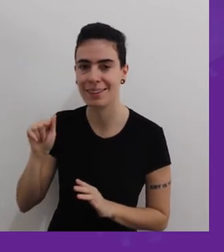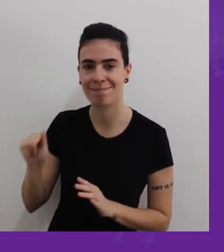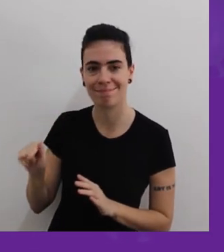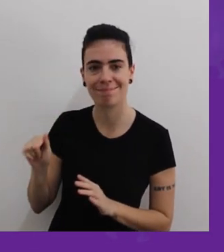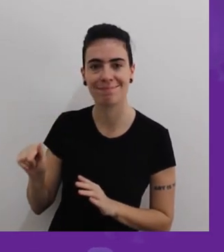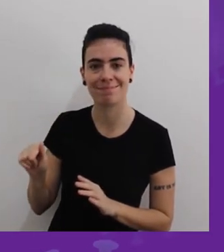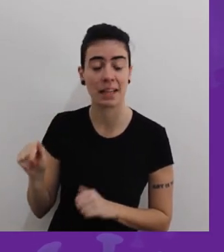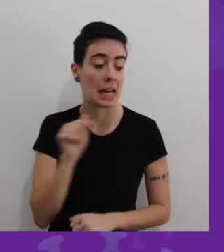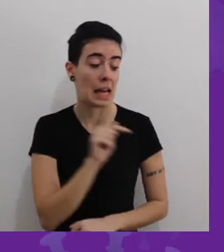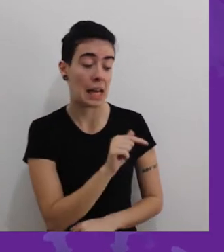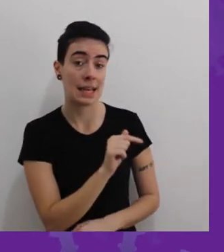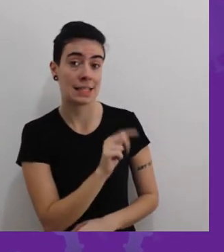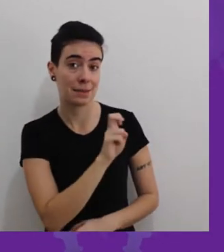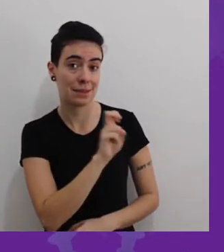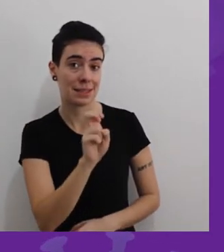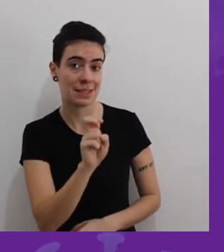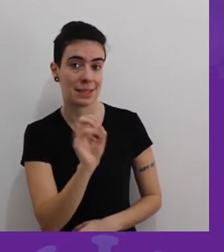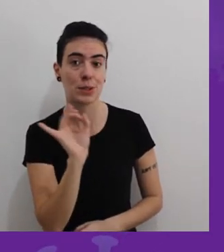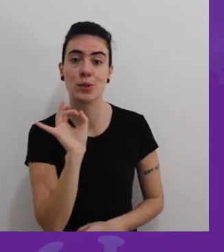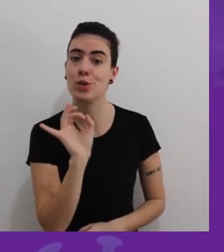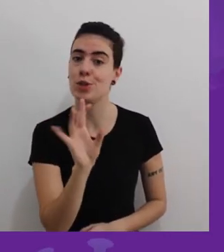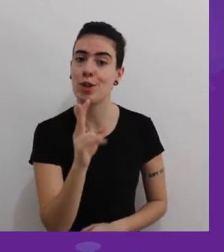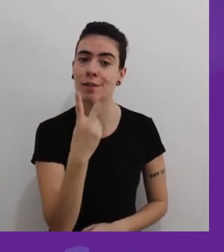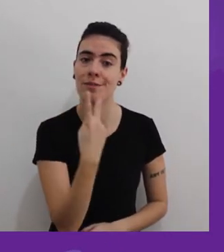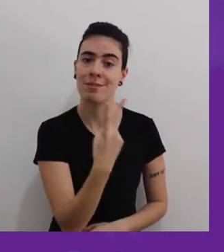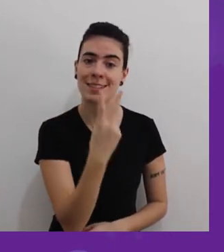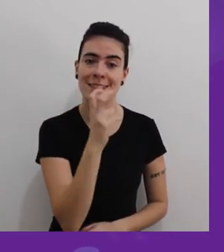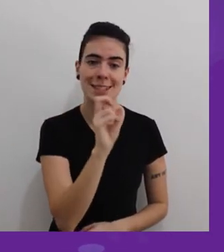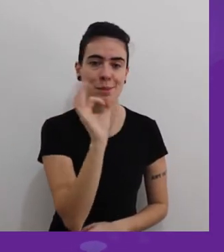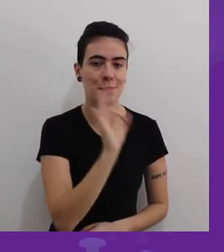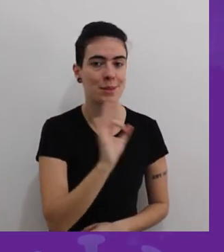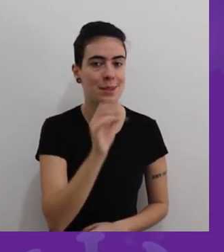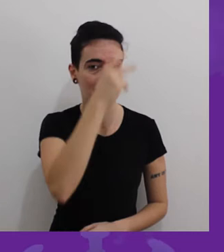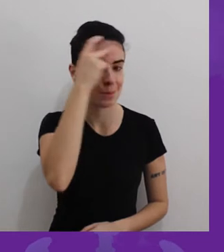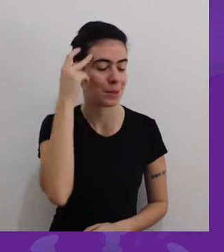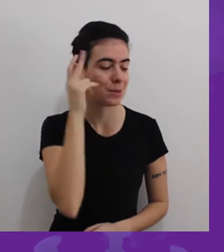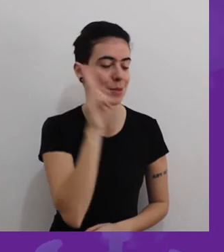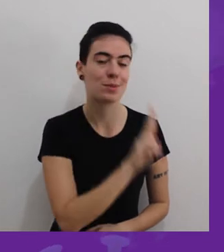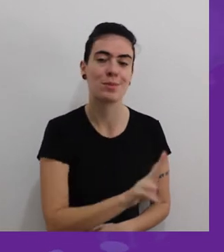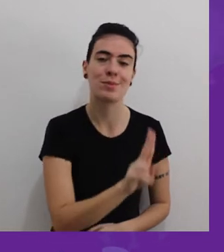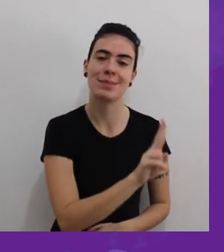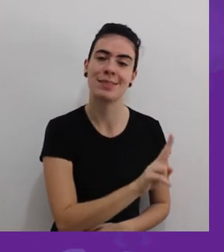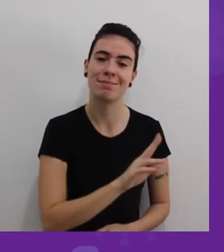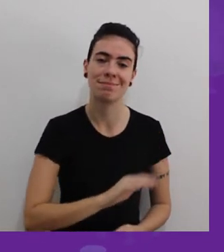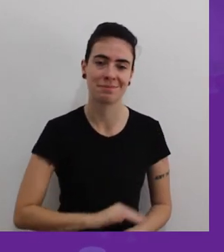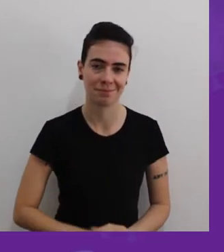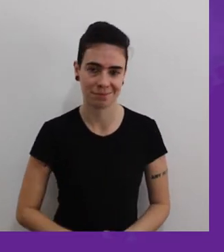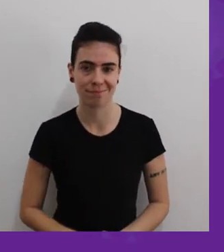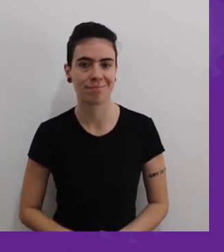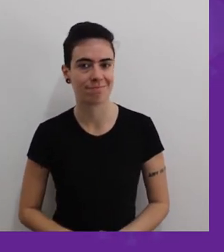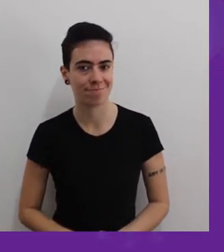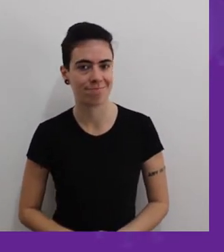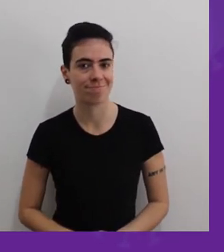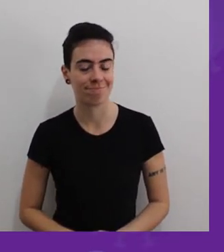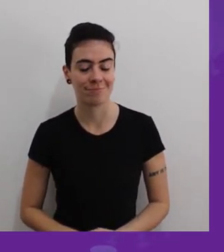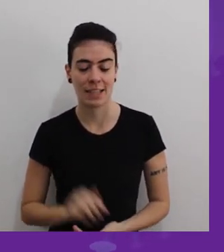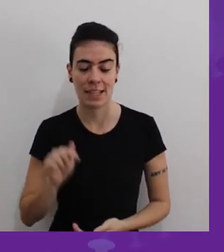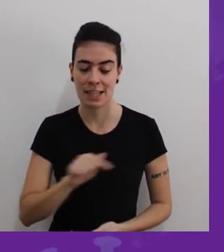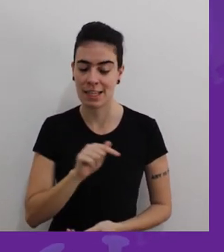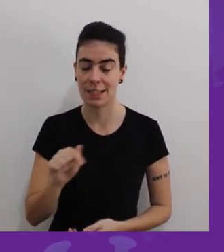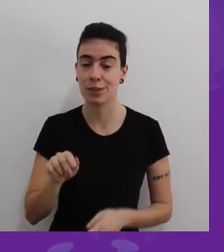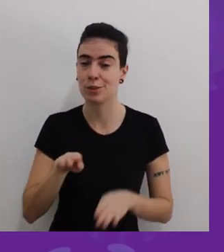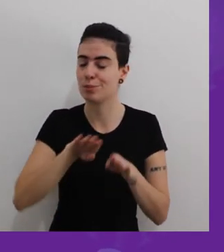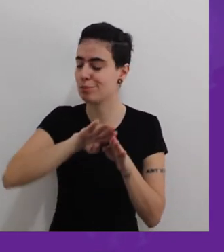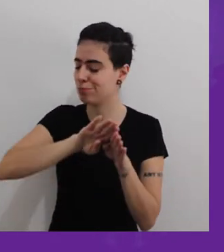população que é usuária do SUS e os outros 55% dos leitos privados estão disponíveis a apenas um